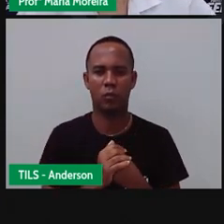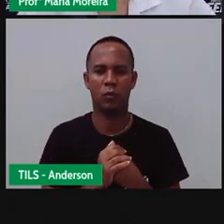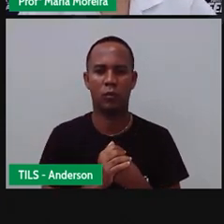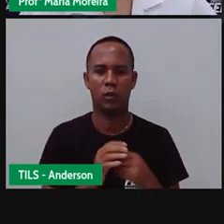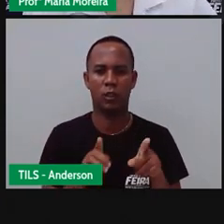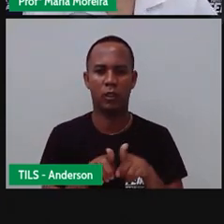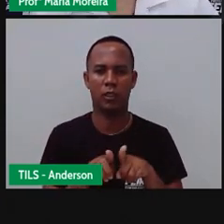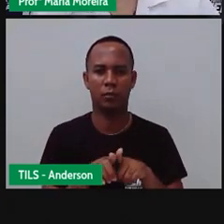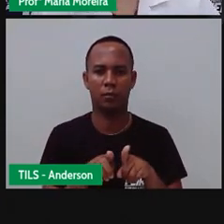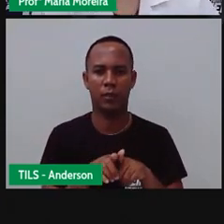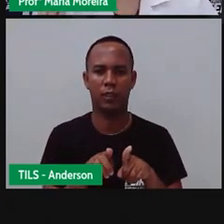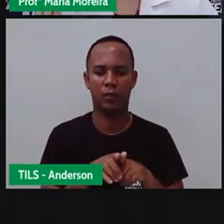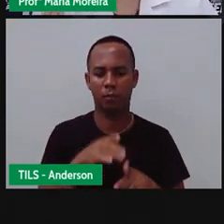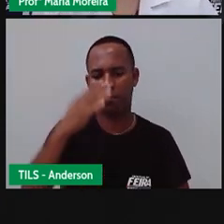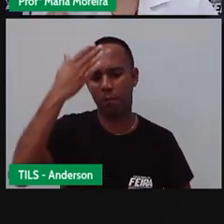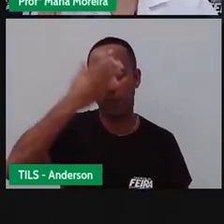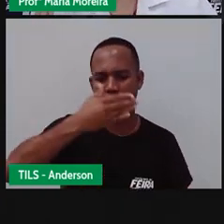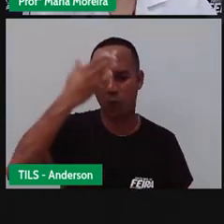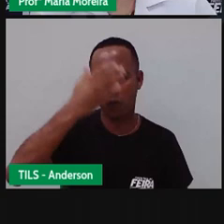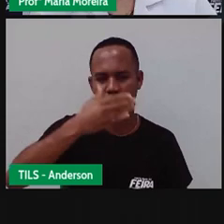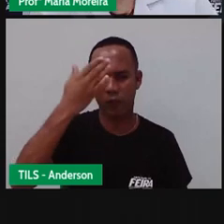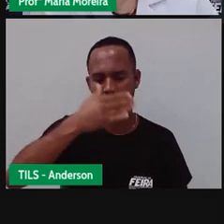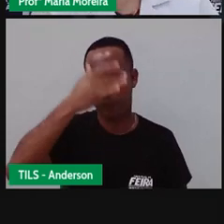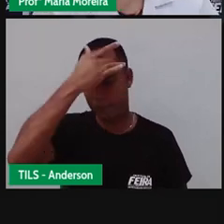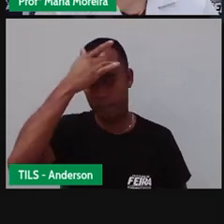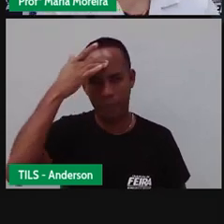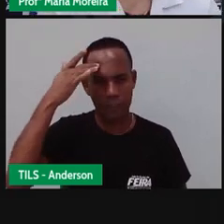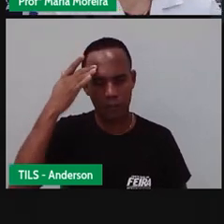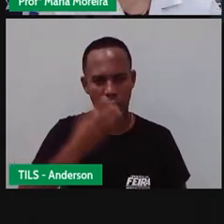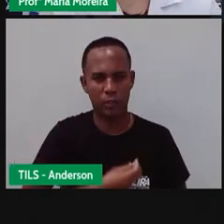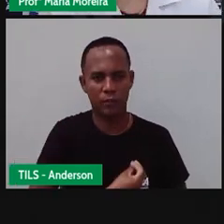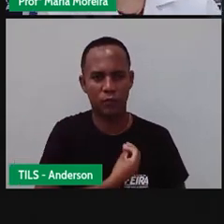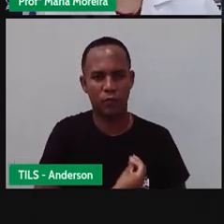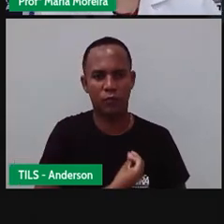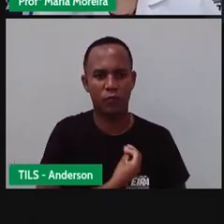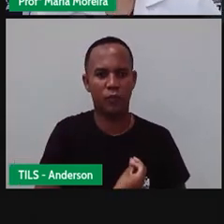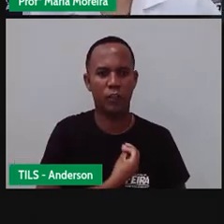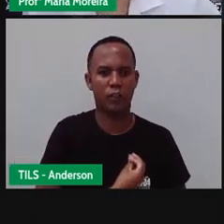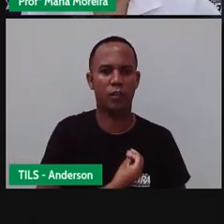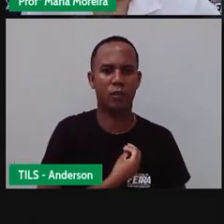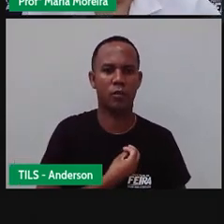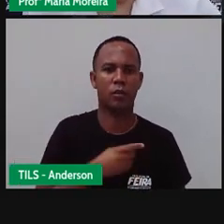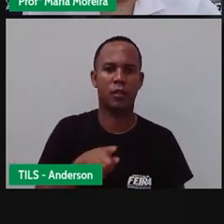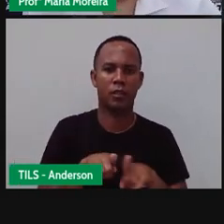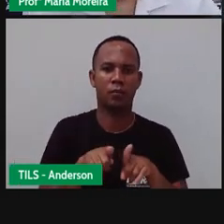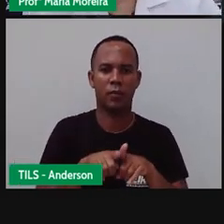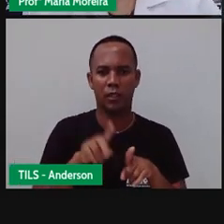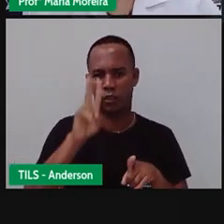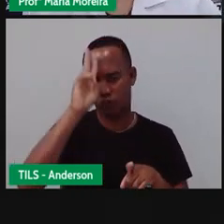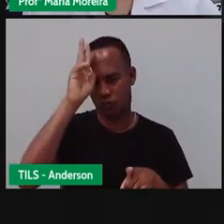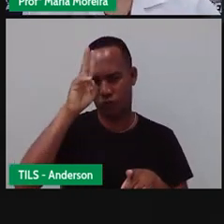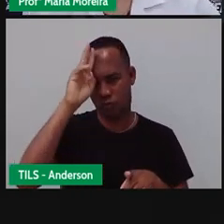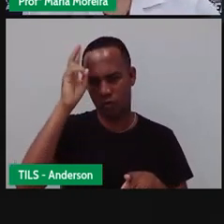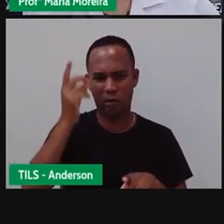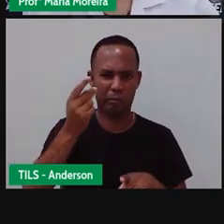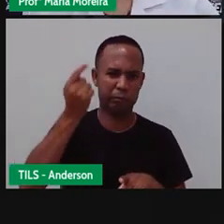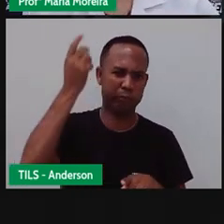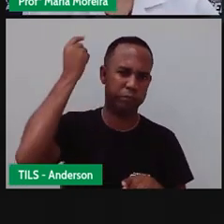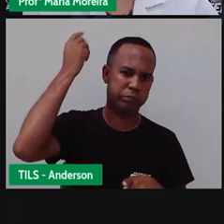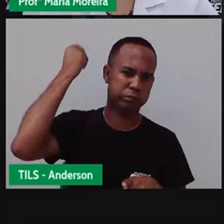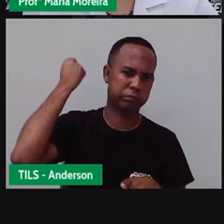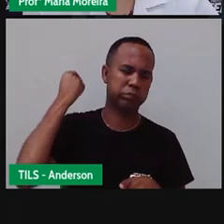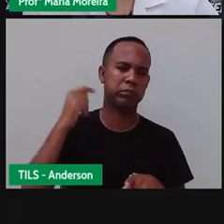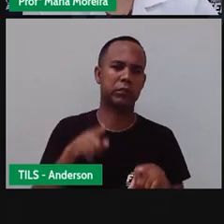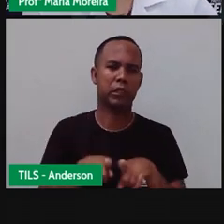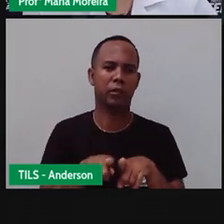diretamente de testemunhos obtidos de pessoas que viveram um certo acontecimento histórico, ou mesmo de lendas